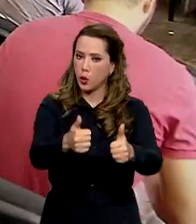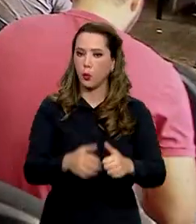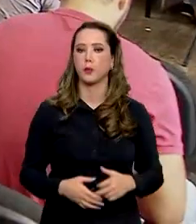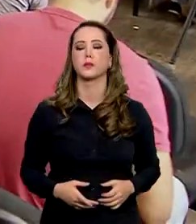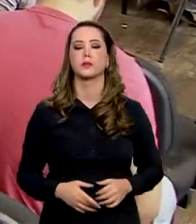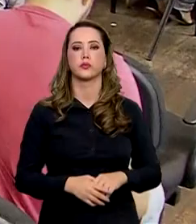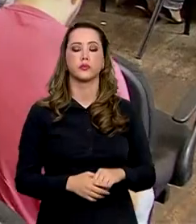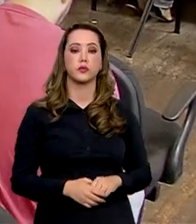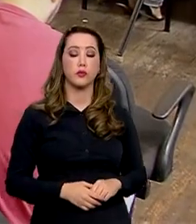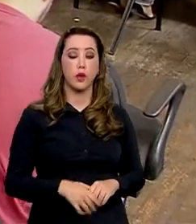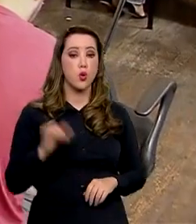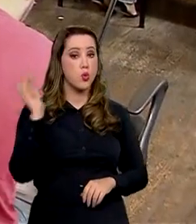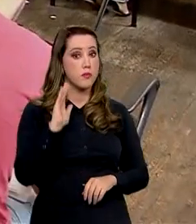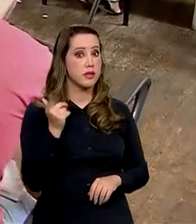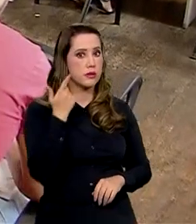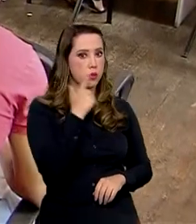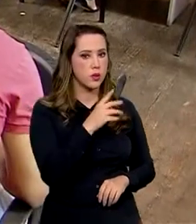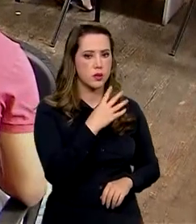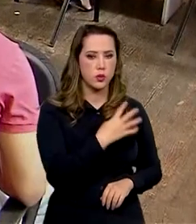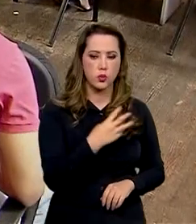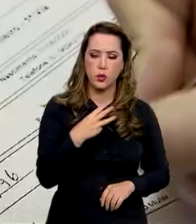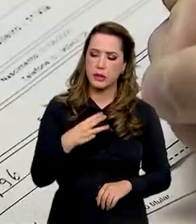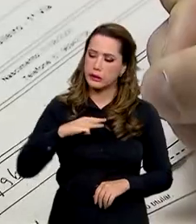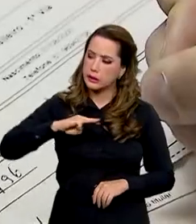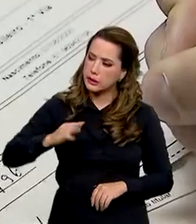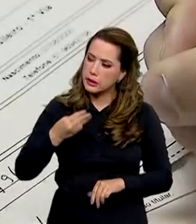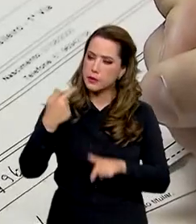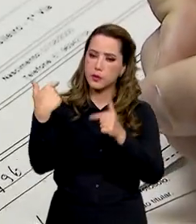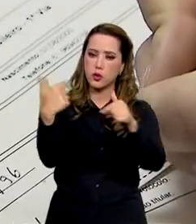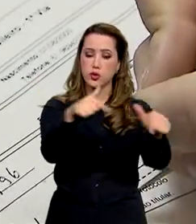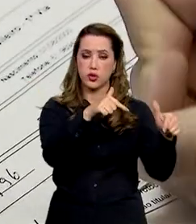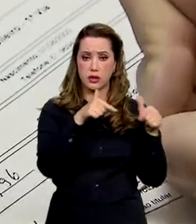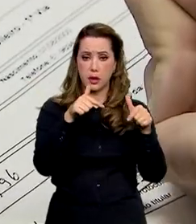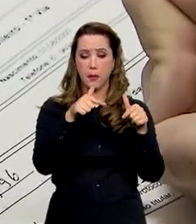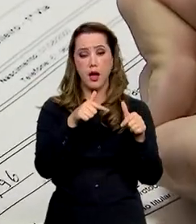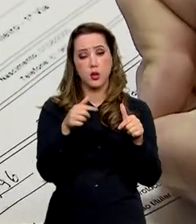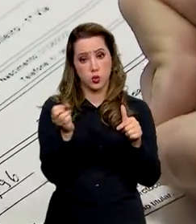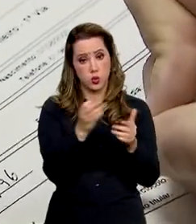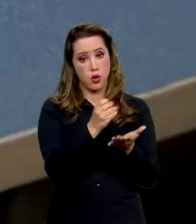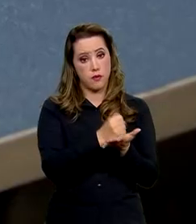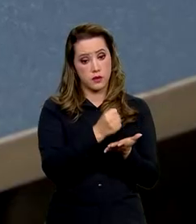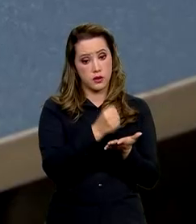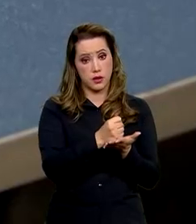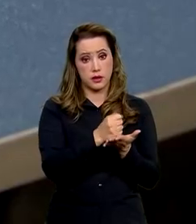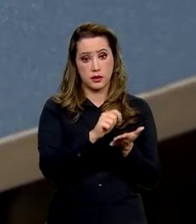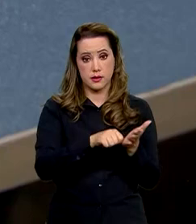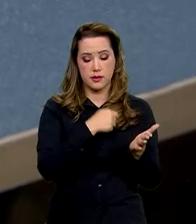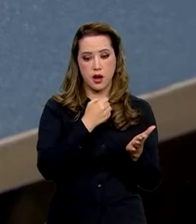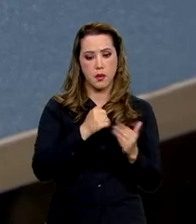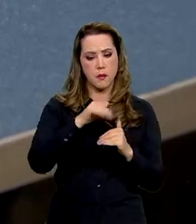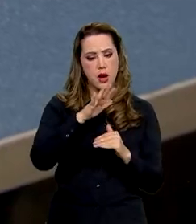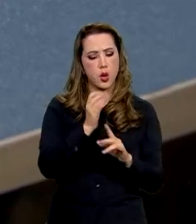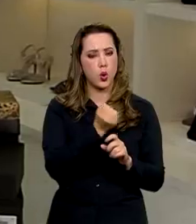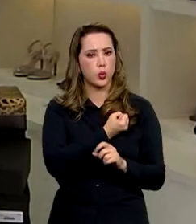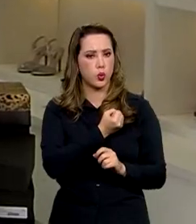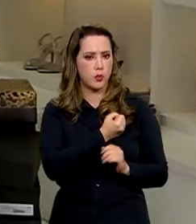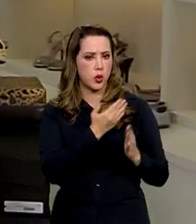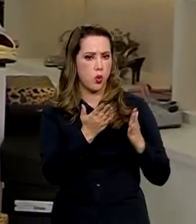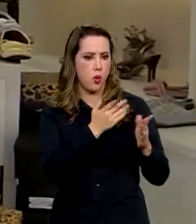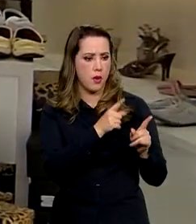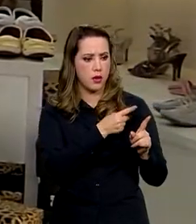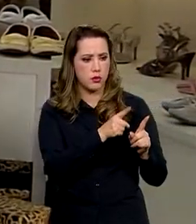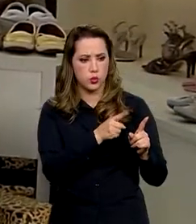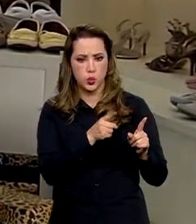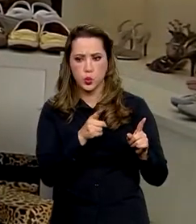chega a estoque total de mais de 43 milhões de trabalhadores com carteira assinada, maior número já registrado na série